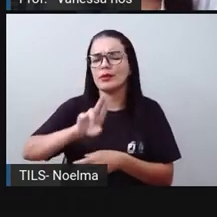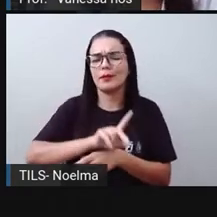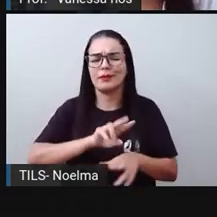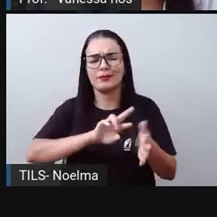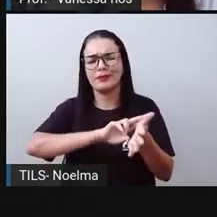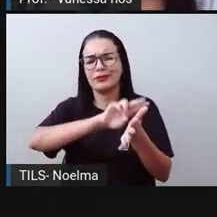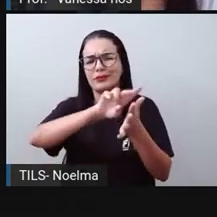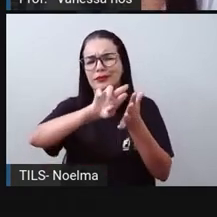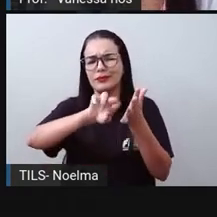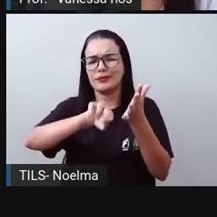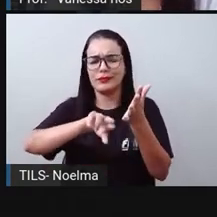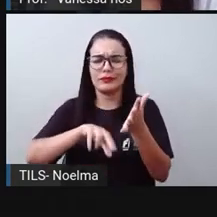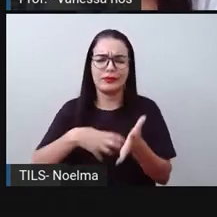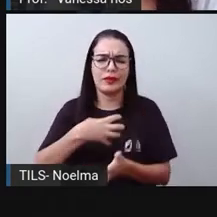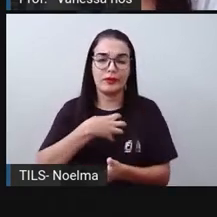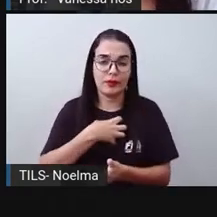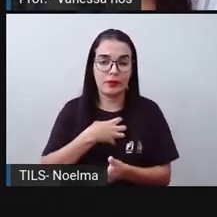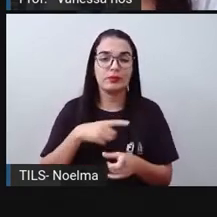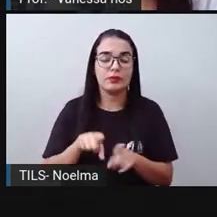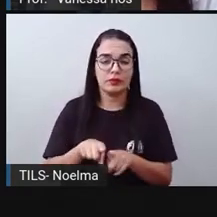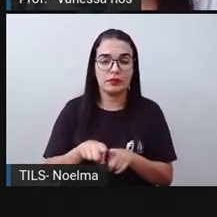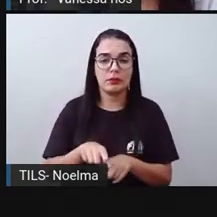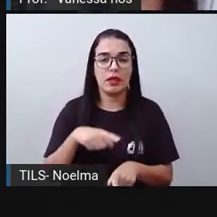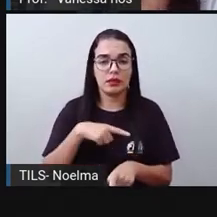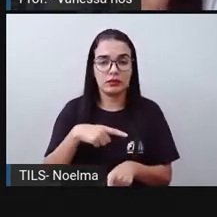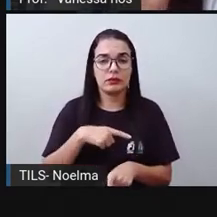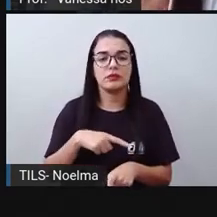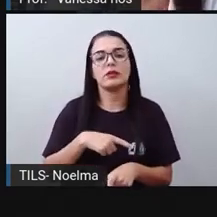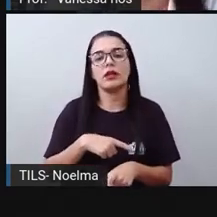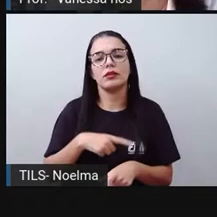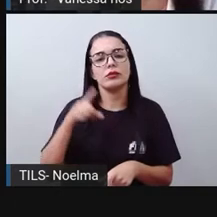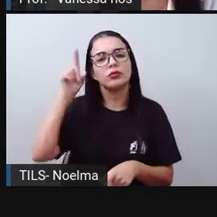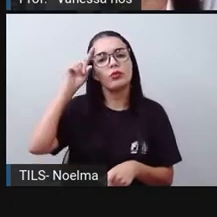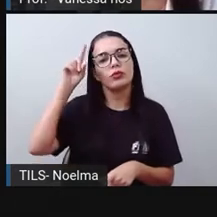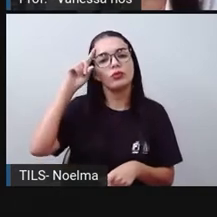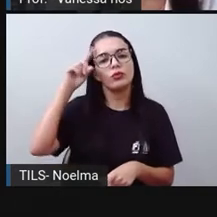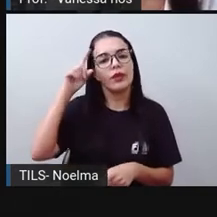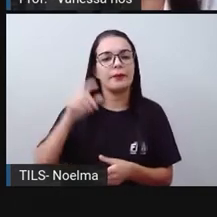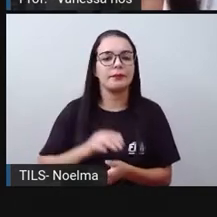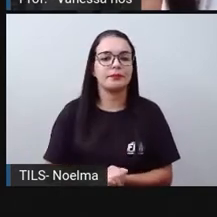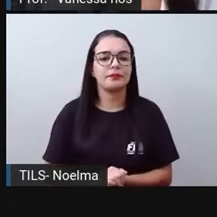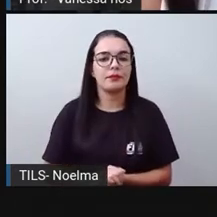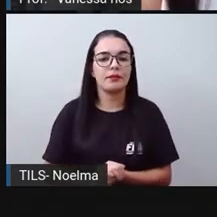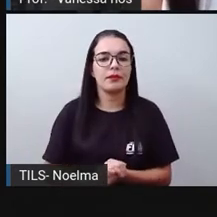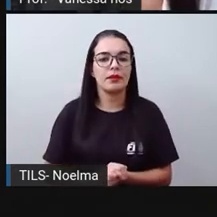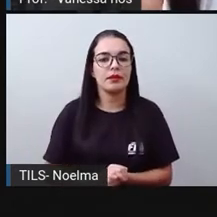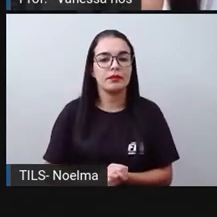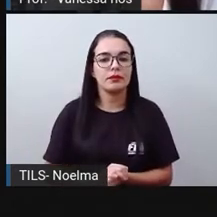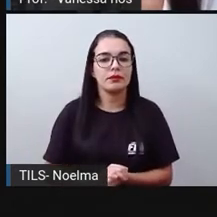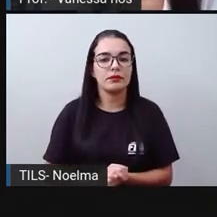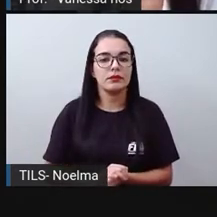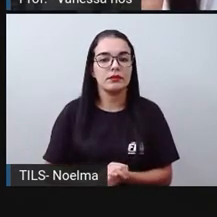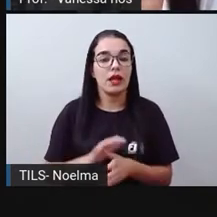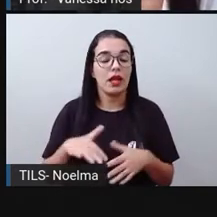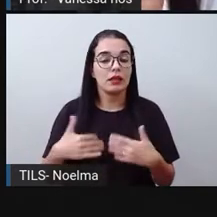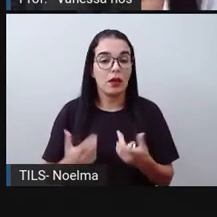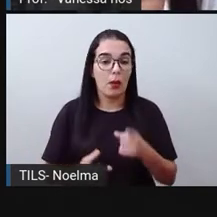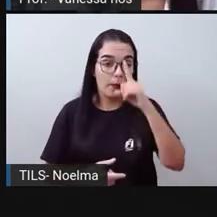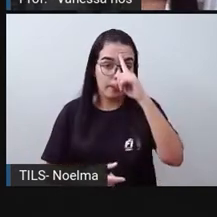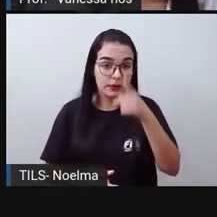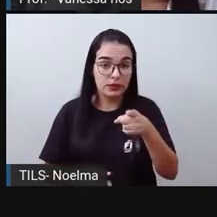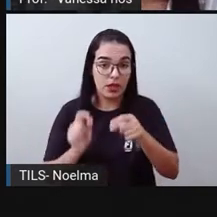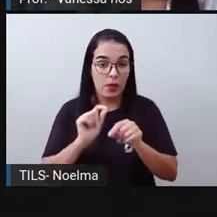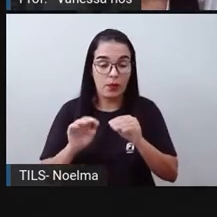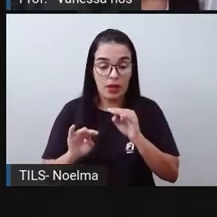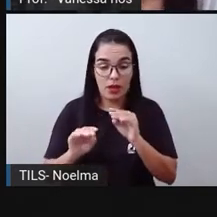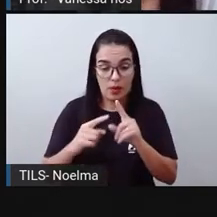formas, né? Em diversas situações do nosso cotidiano. E aí, para indicar uma